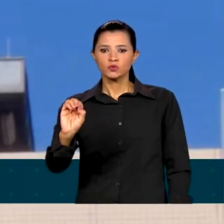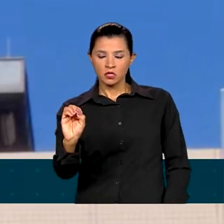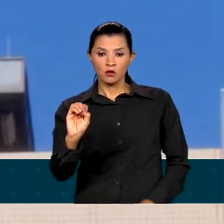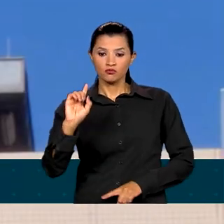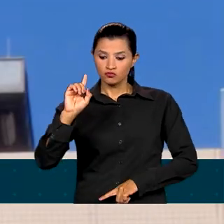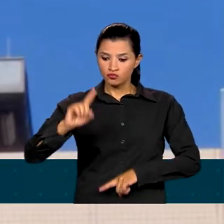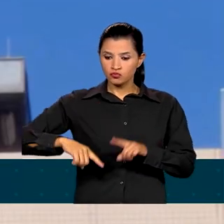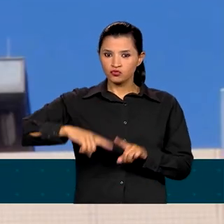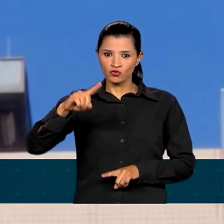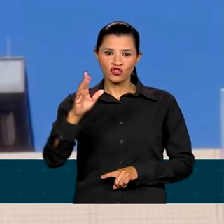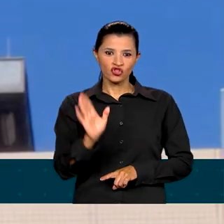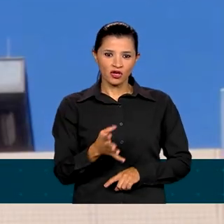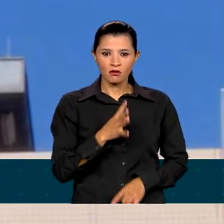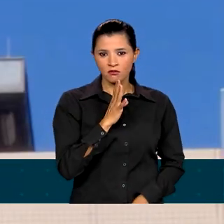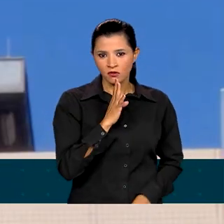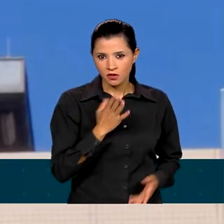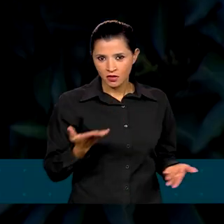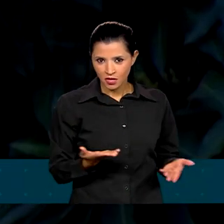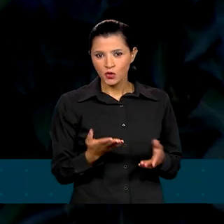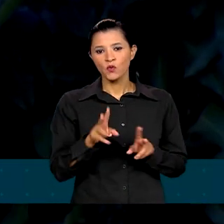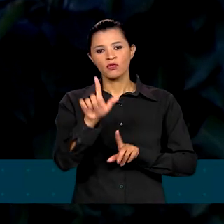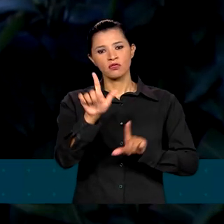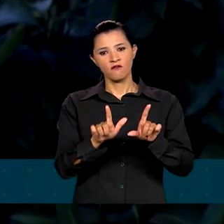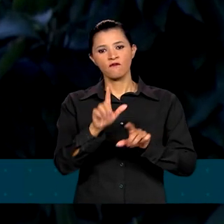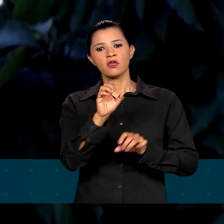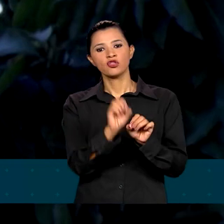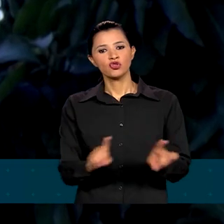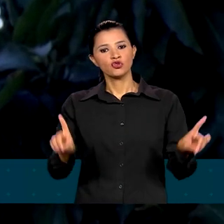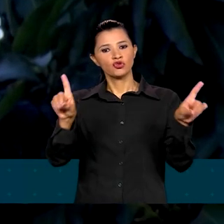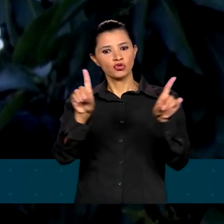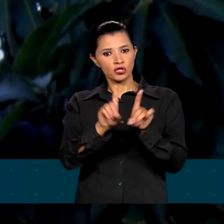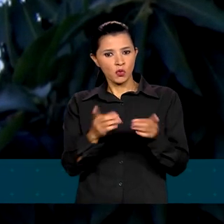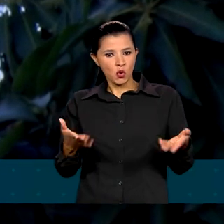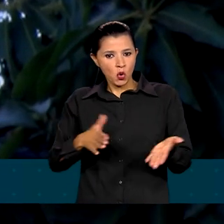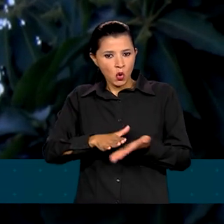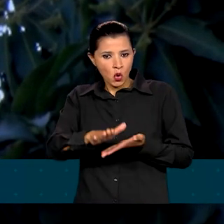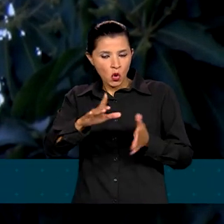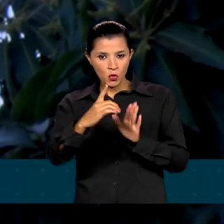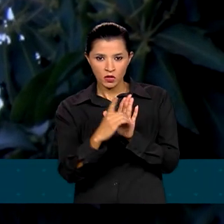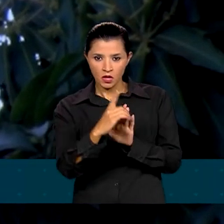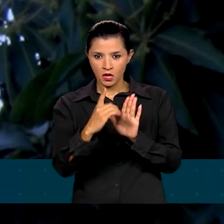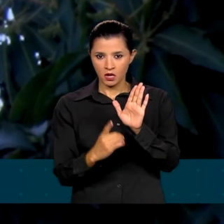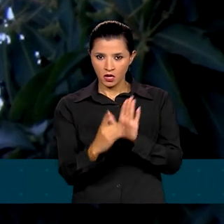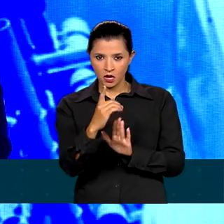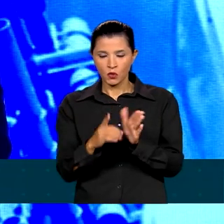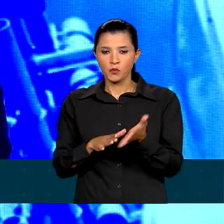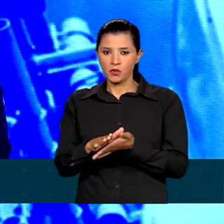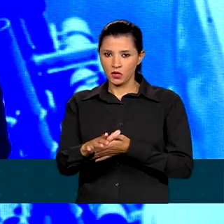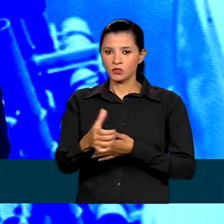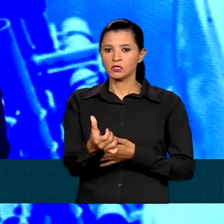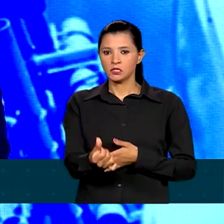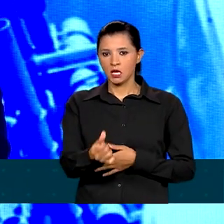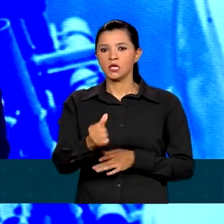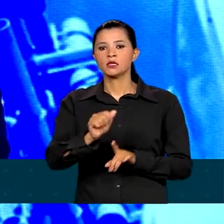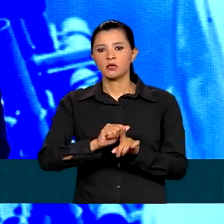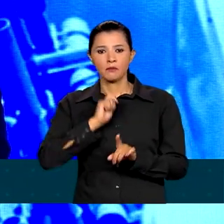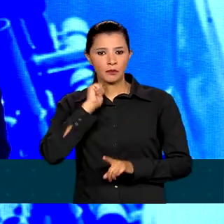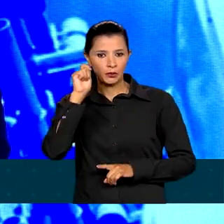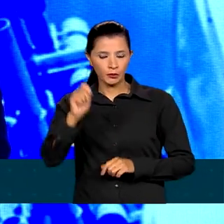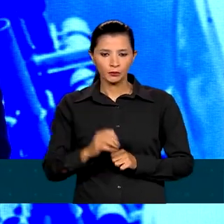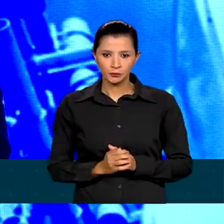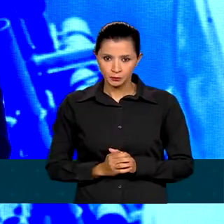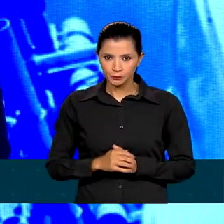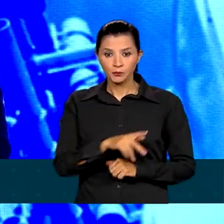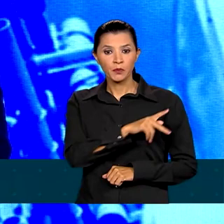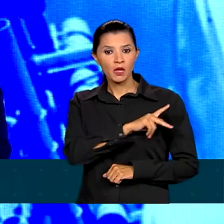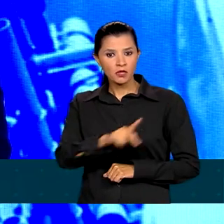evolução da já conhecida TV digital e cujo decreto foi publicado no dia 6 de abril. O presidente estabeleceu